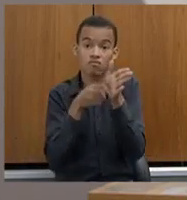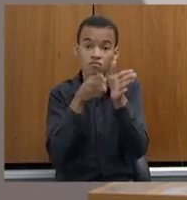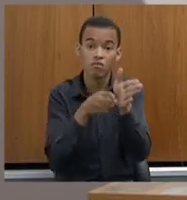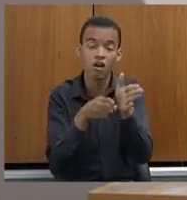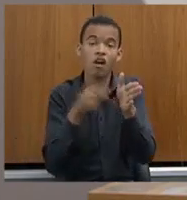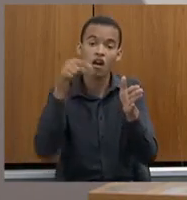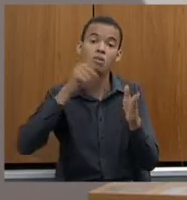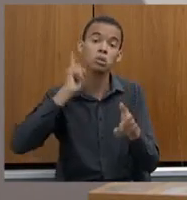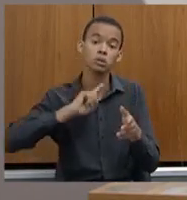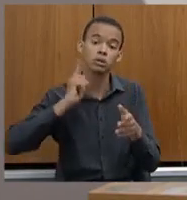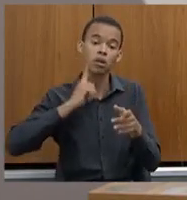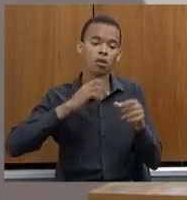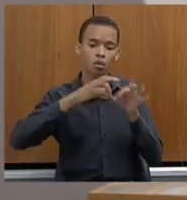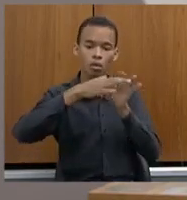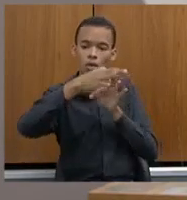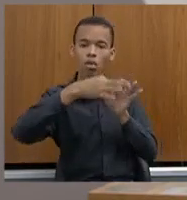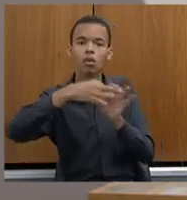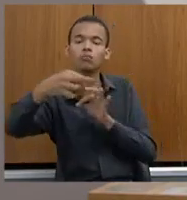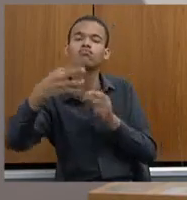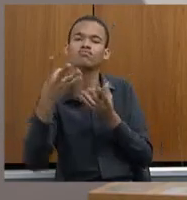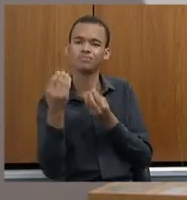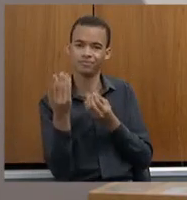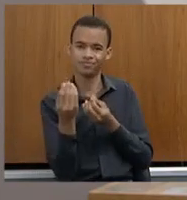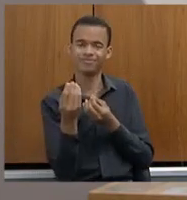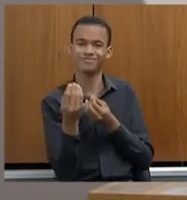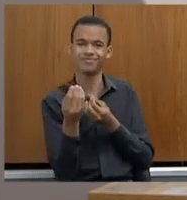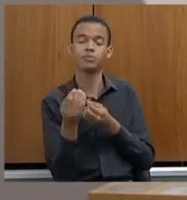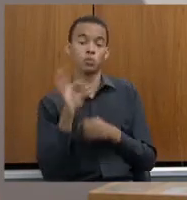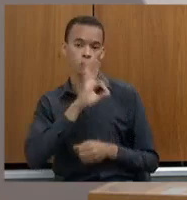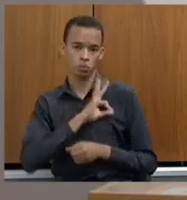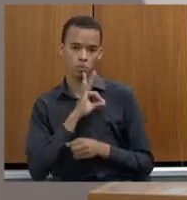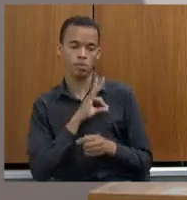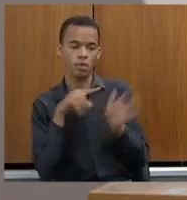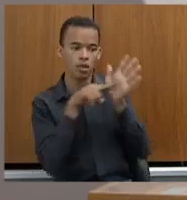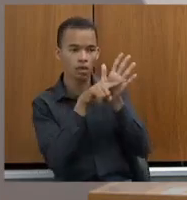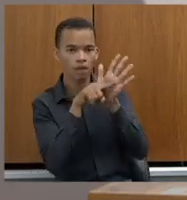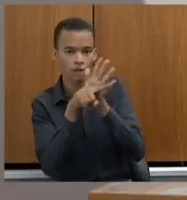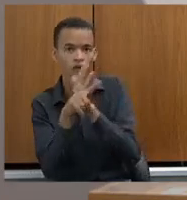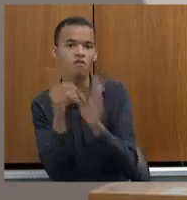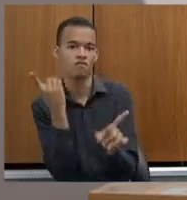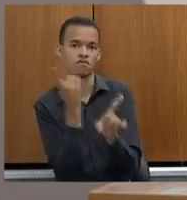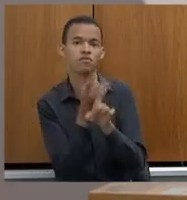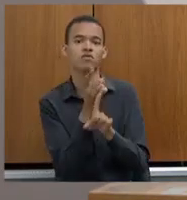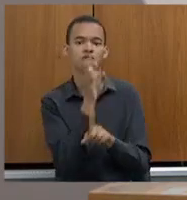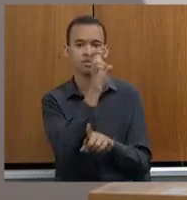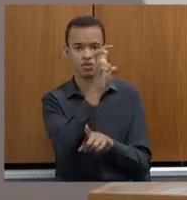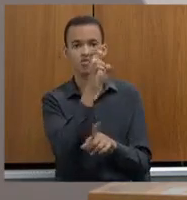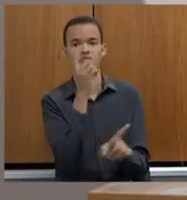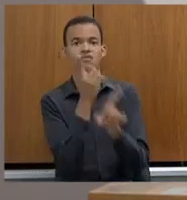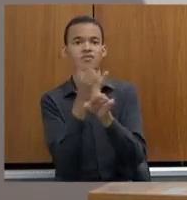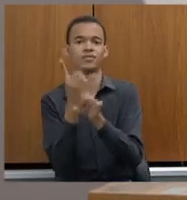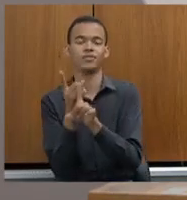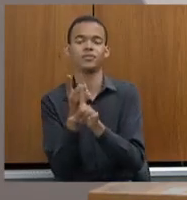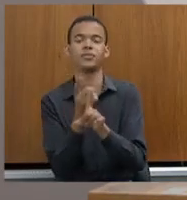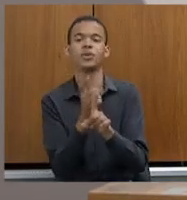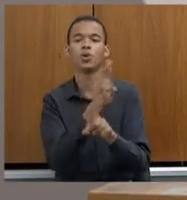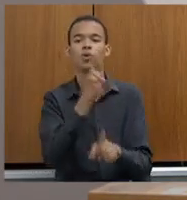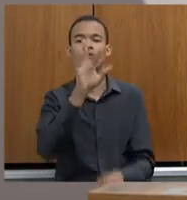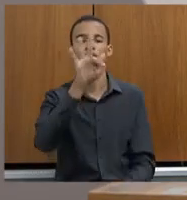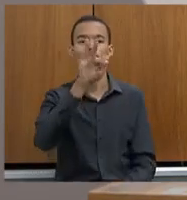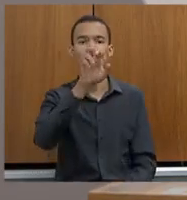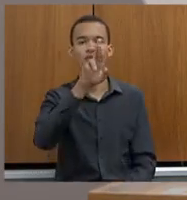a polícia já prendeu cinco, está fazendo um trabalho sensacional. Mas o ferro guza, hoje,